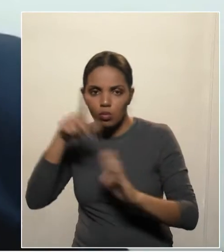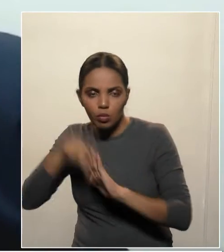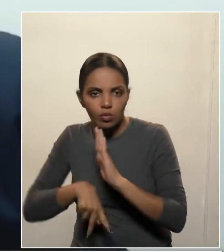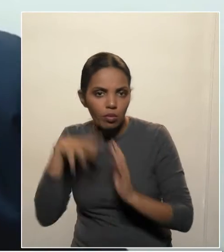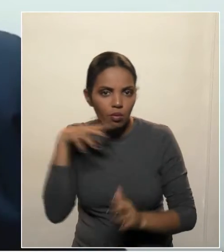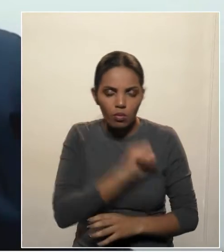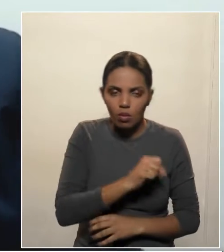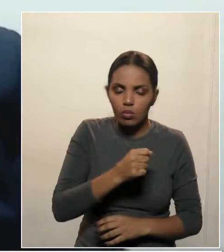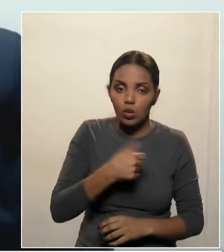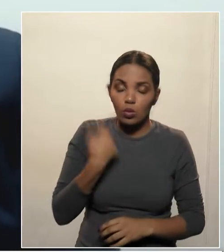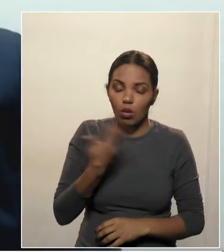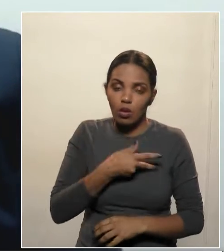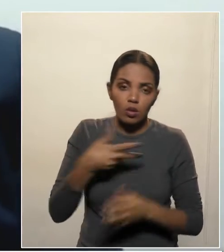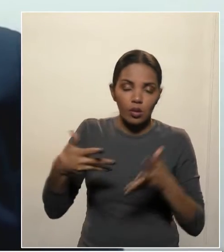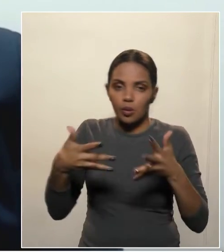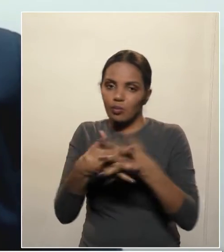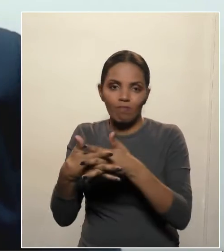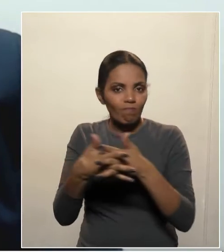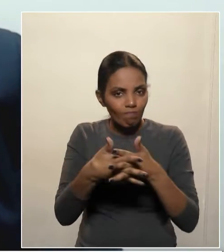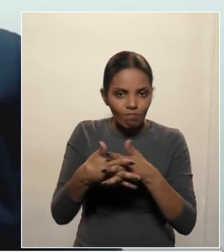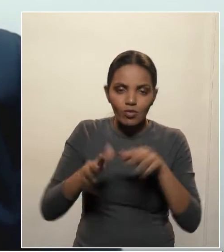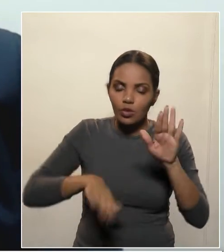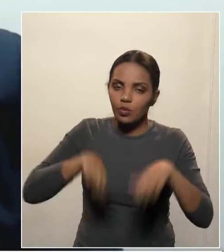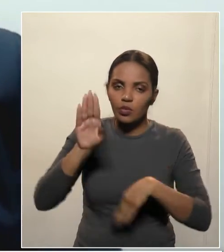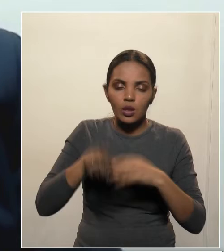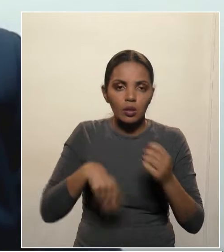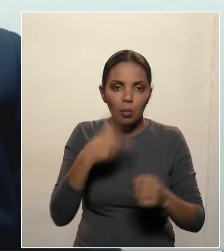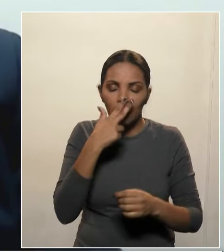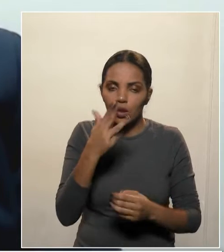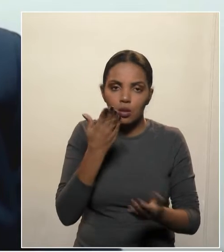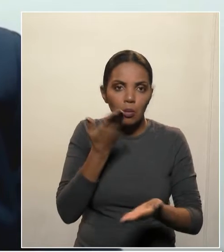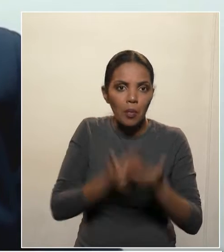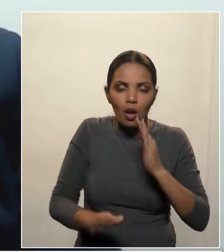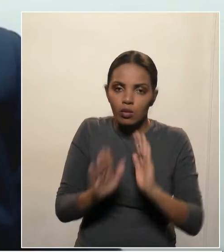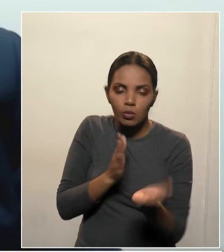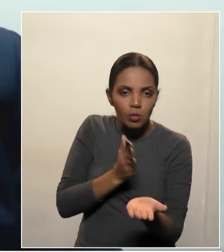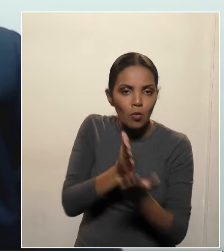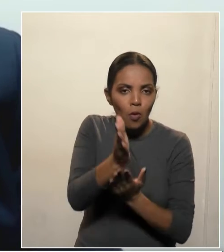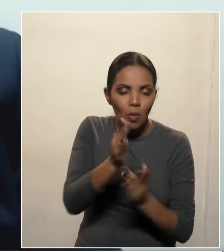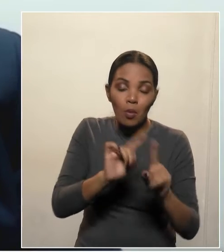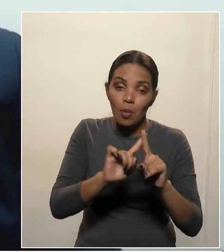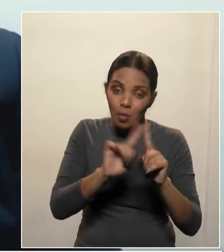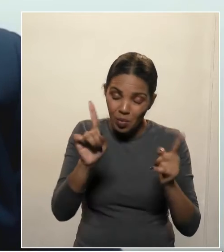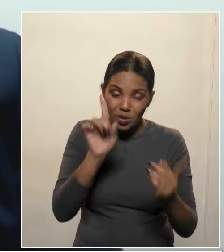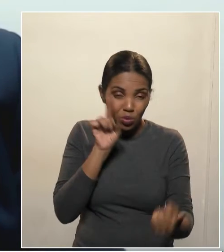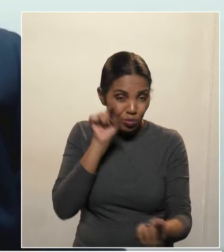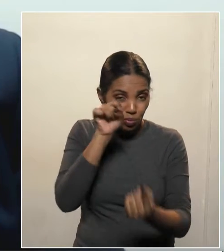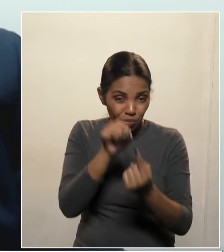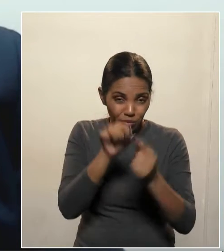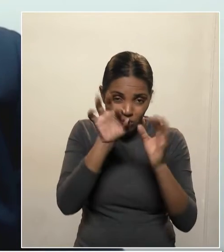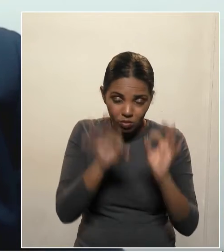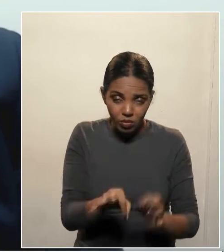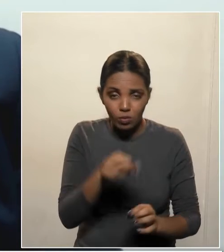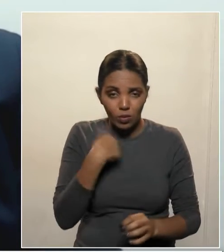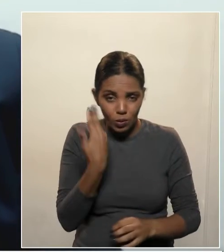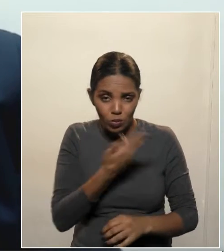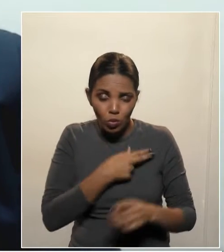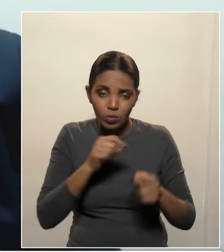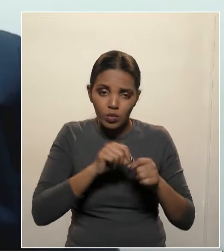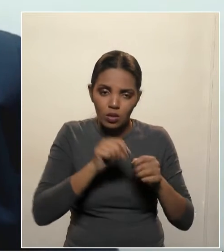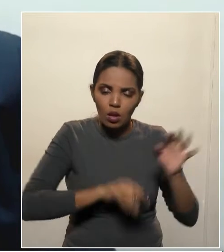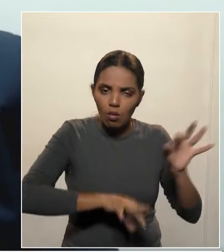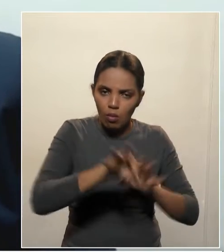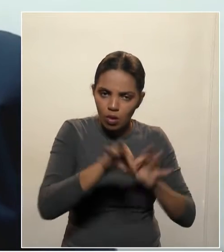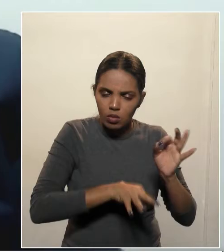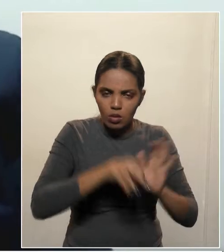rápido a gente acaba às vezes saindo um pouco do pluma, mas o objetivo é, de fato, realmente nós construímos a votação